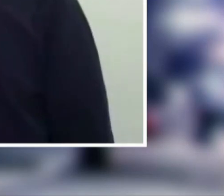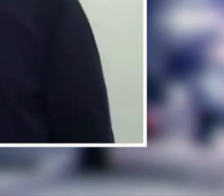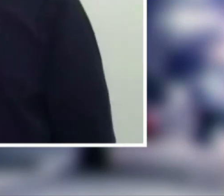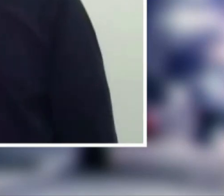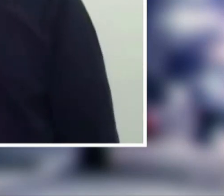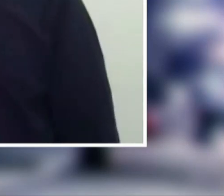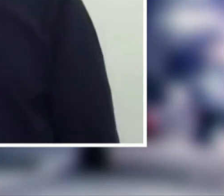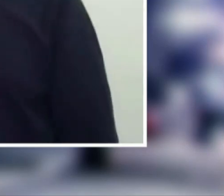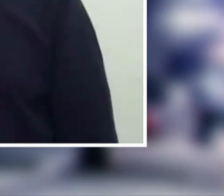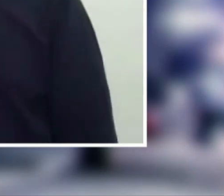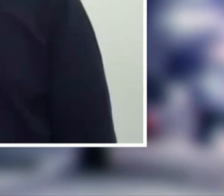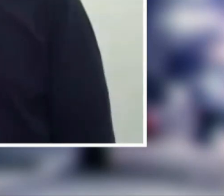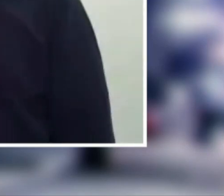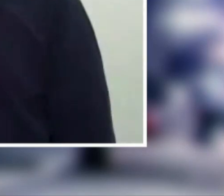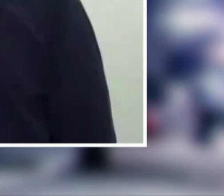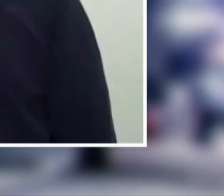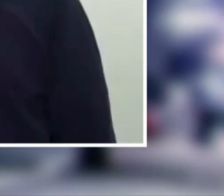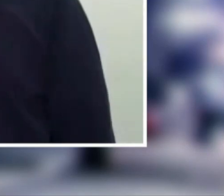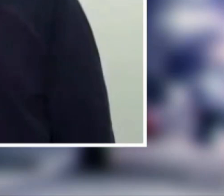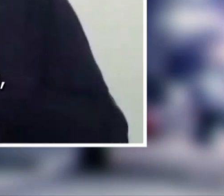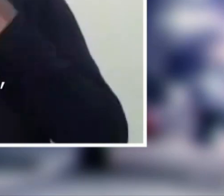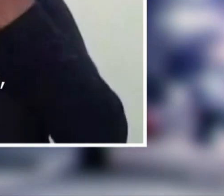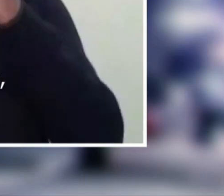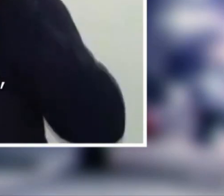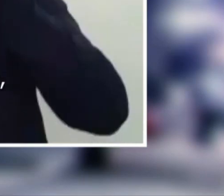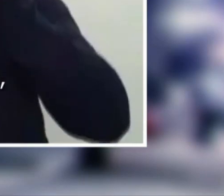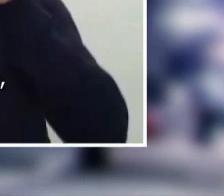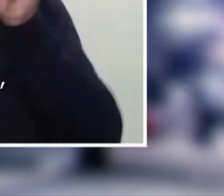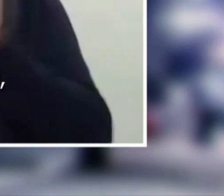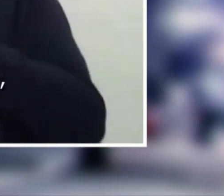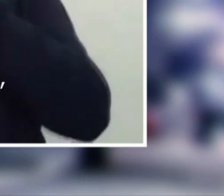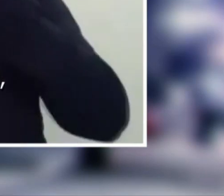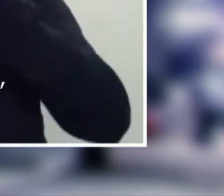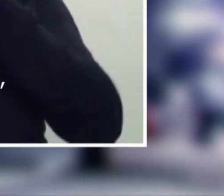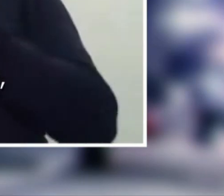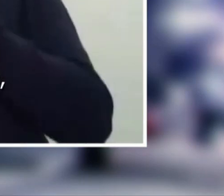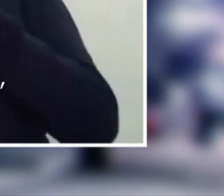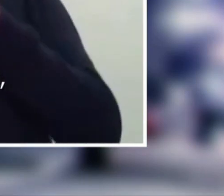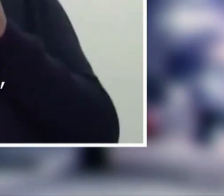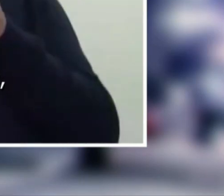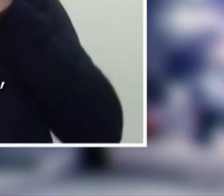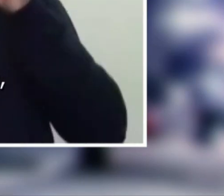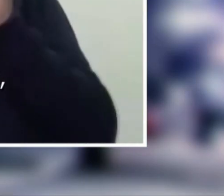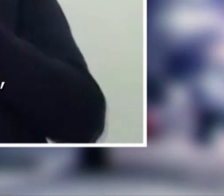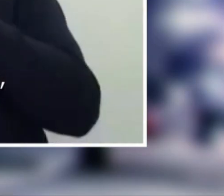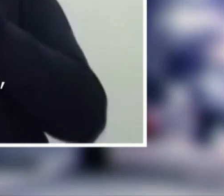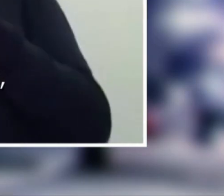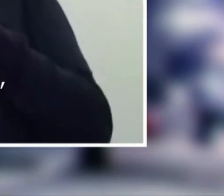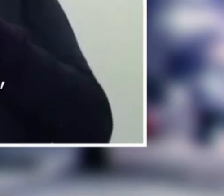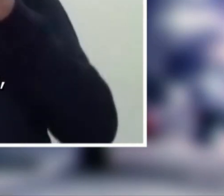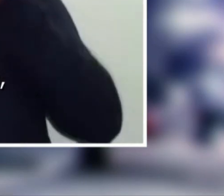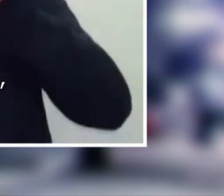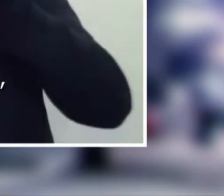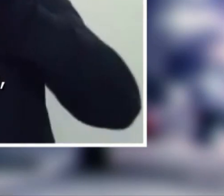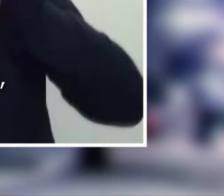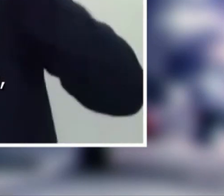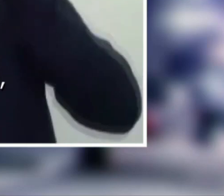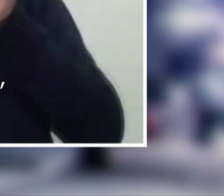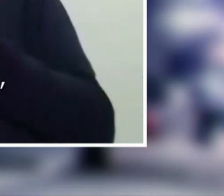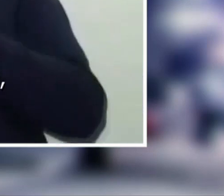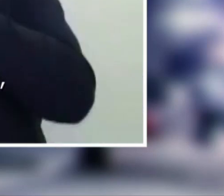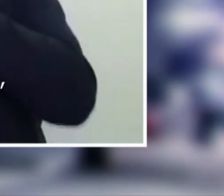eu e o Carlos ficamos em casa. Por isso é importante para nós essa questão do TOC, essa questão do